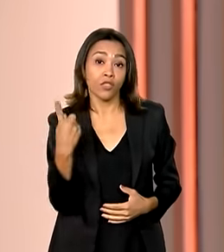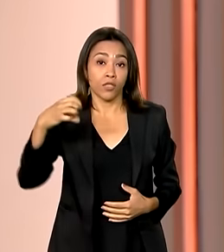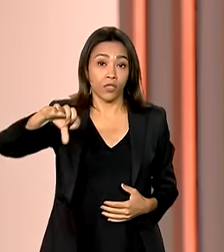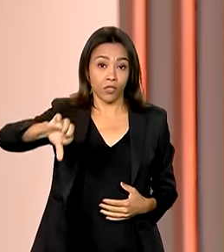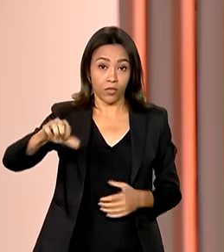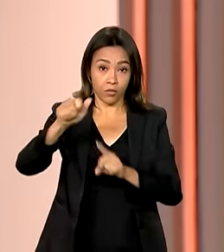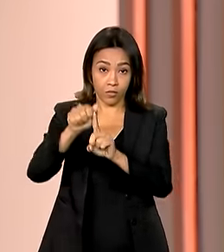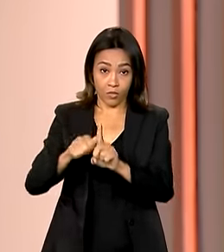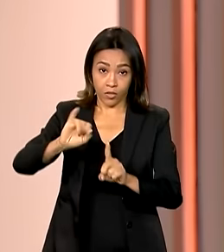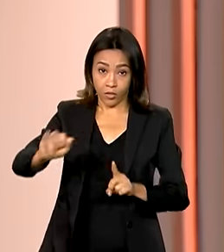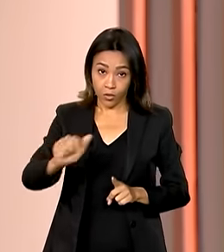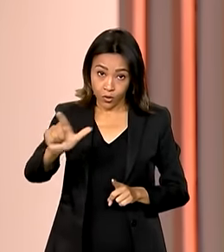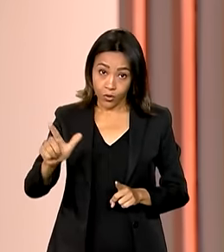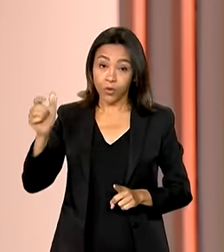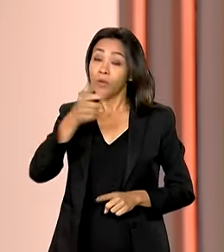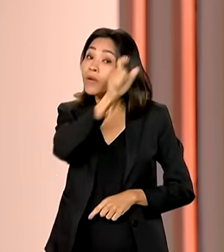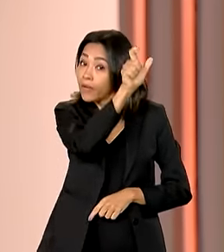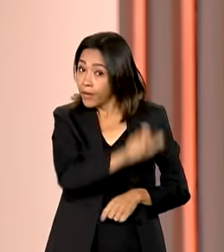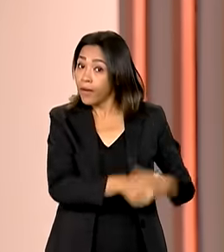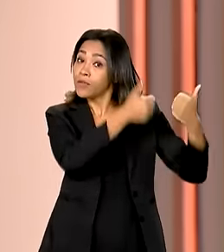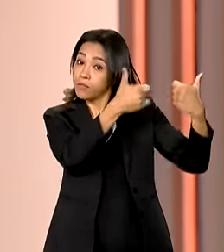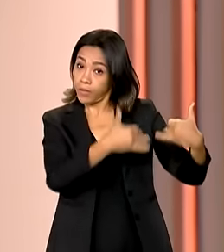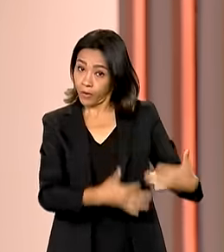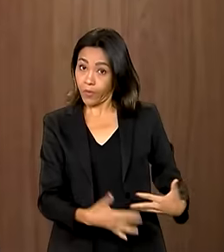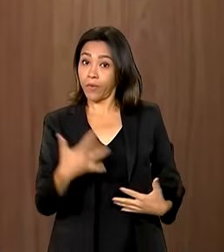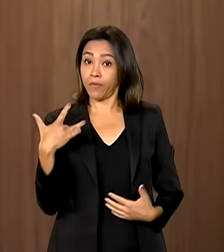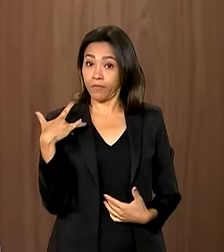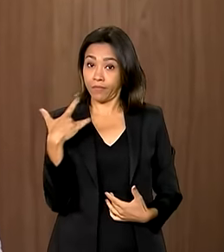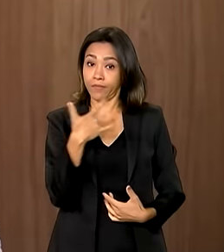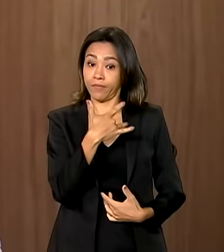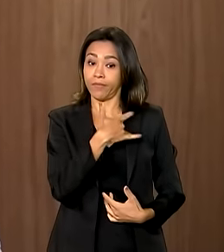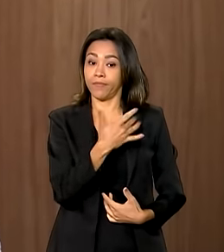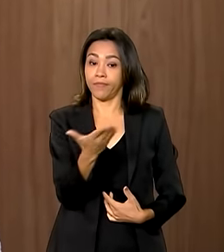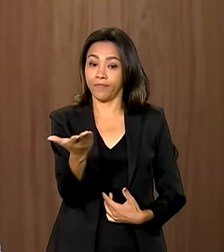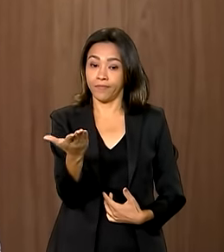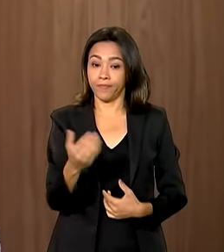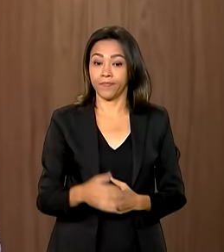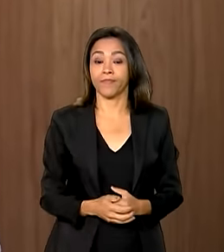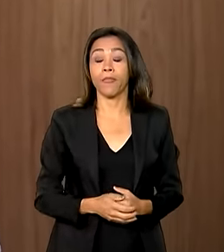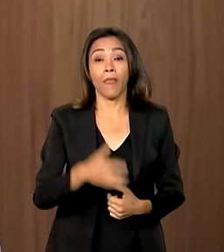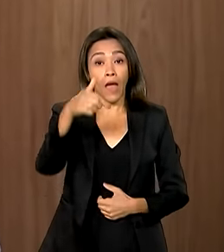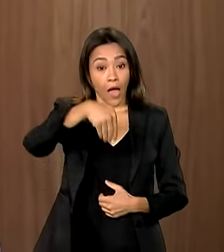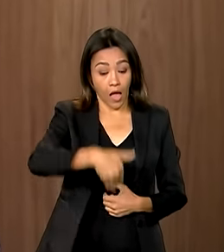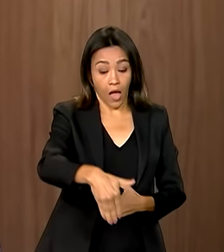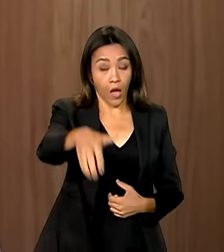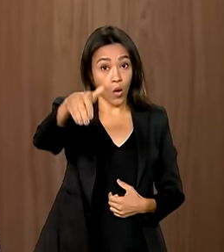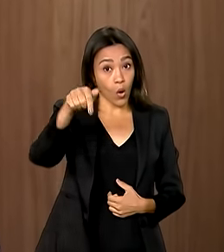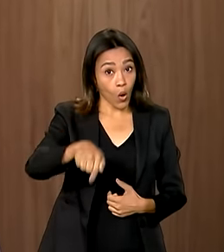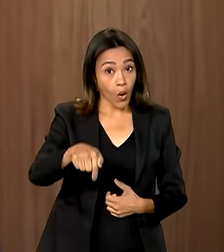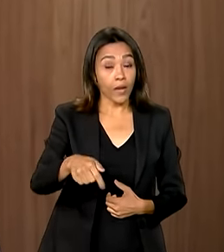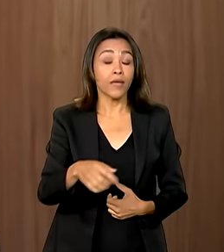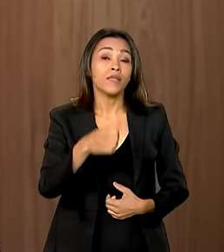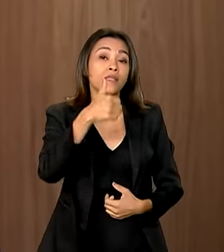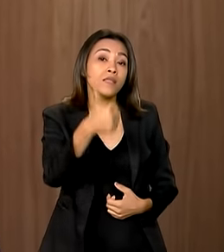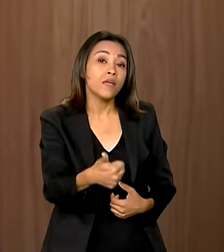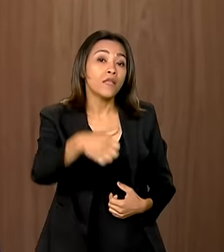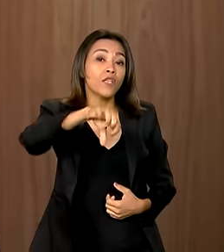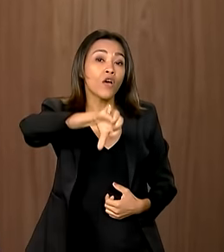A ministra Anícia Trindade falou sobre esse novo edital. Serão agora mais 196